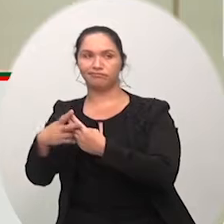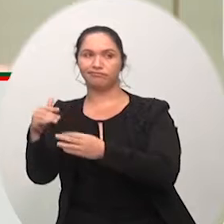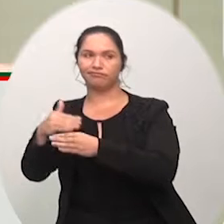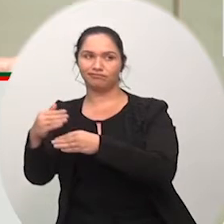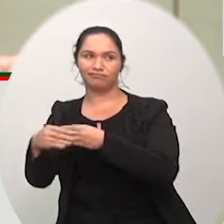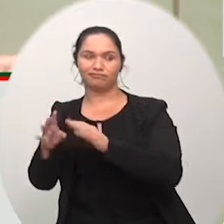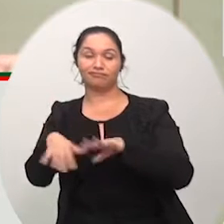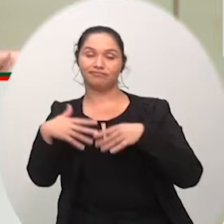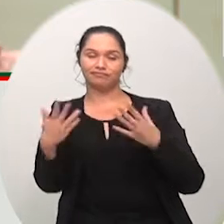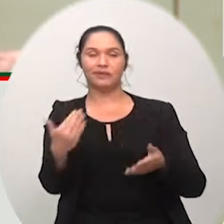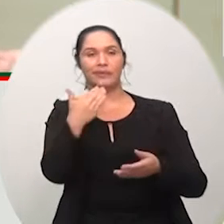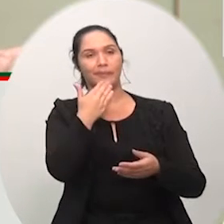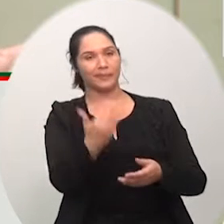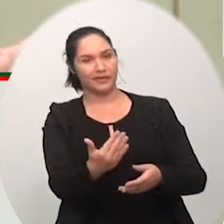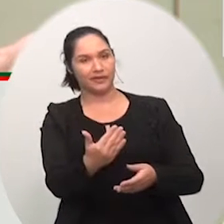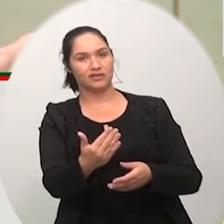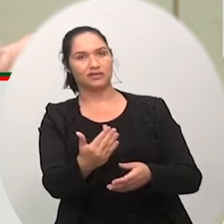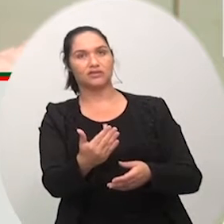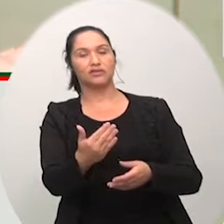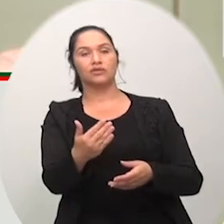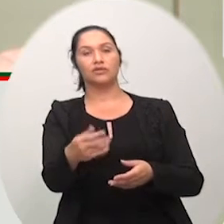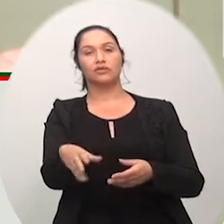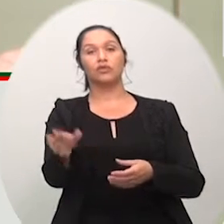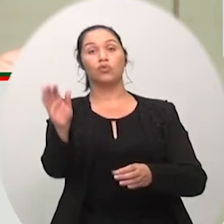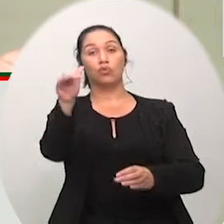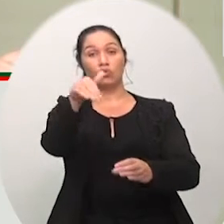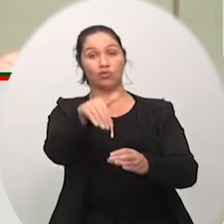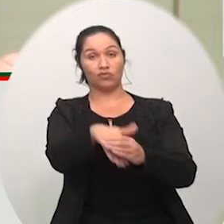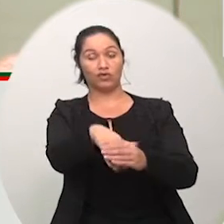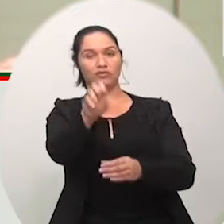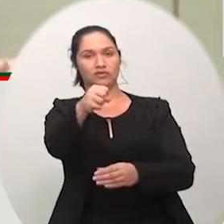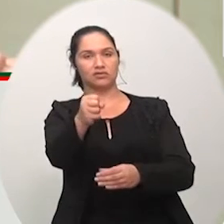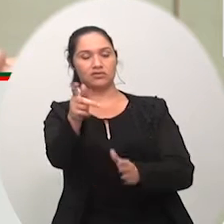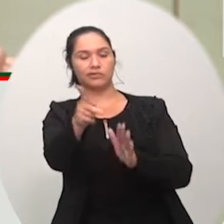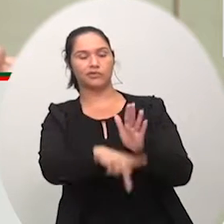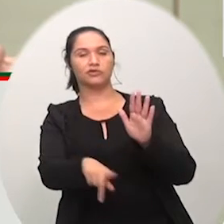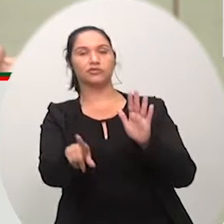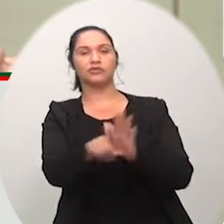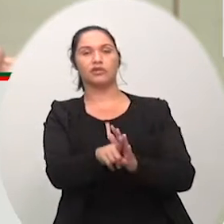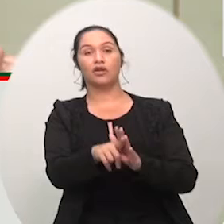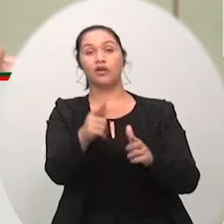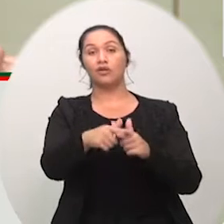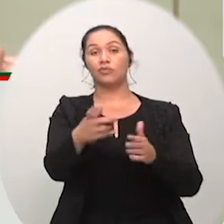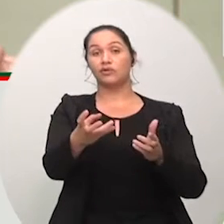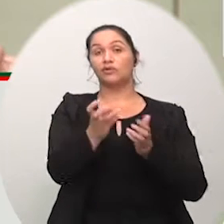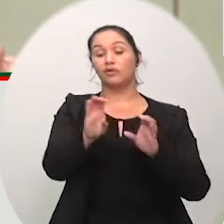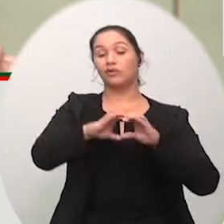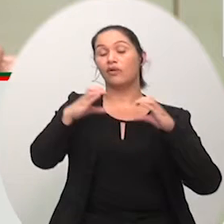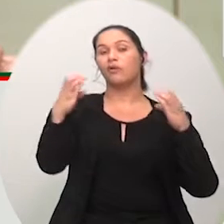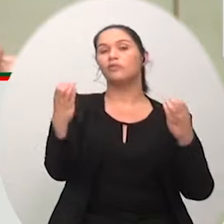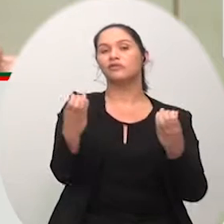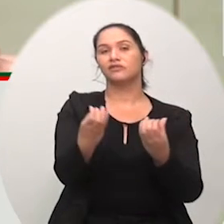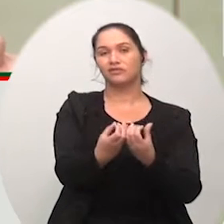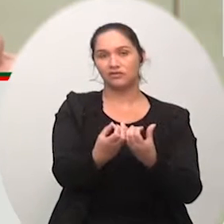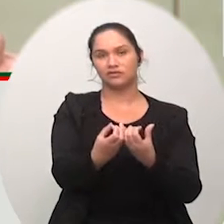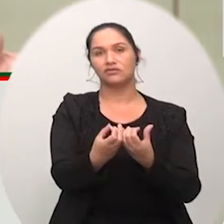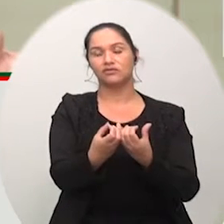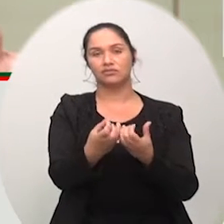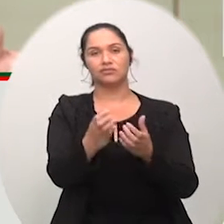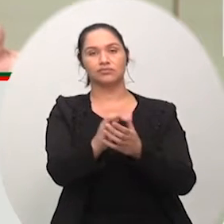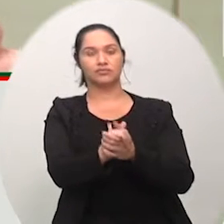eu também peço voto favorável a esse projeto eu quero que essa comunidade ali realmente ela